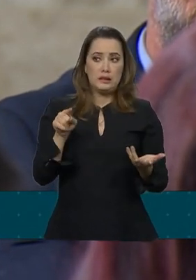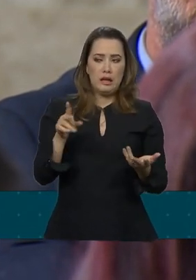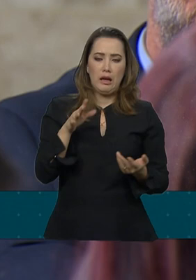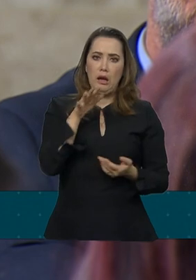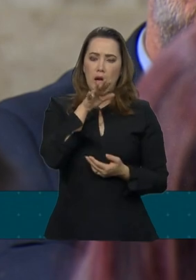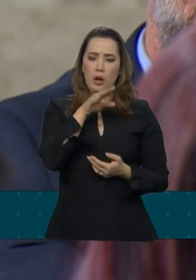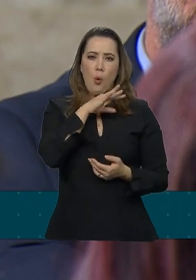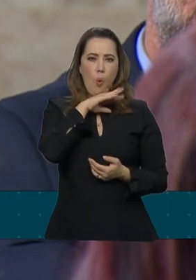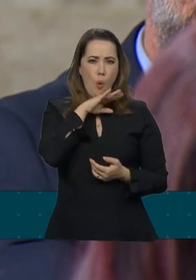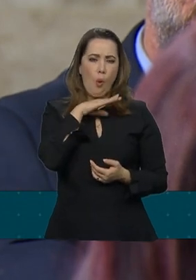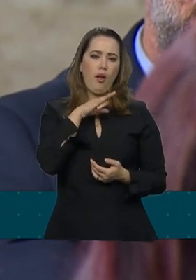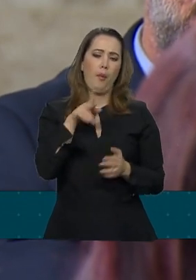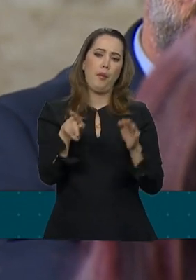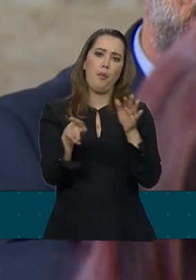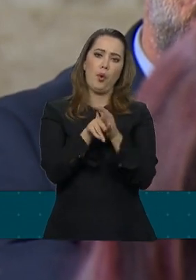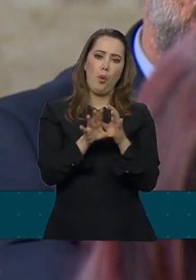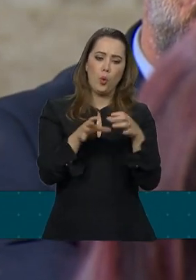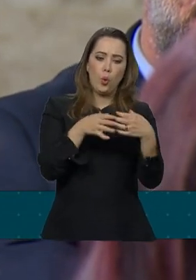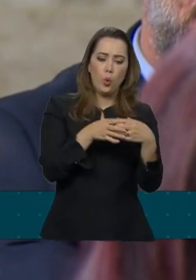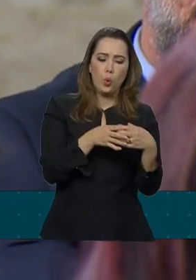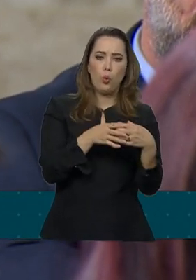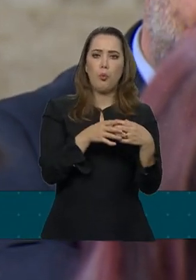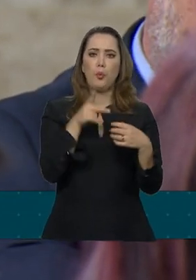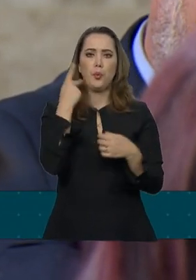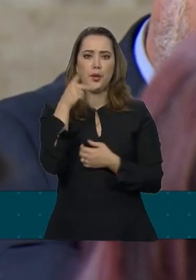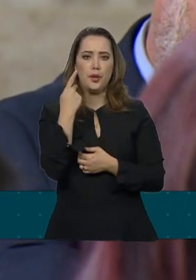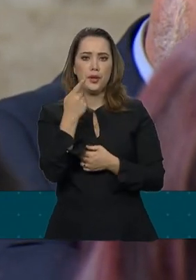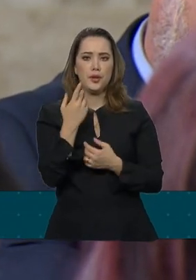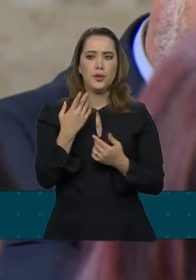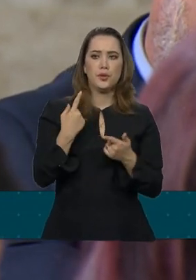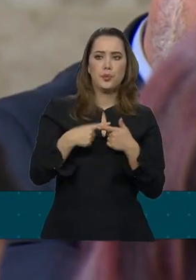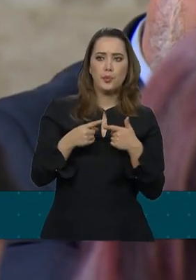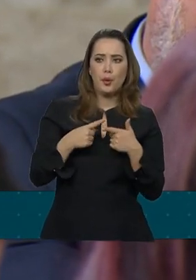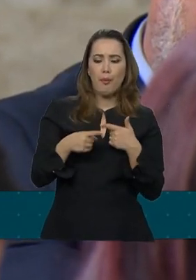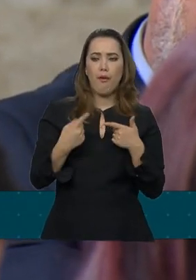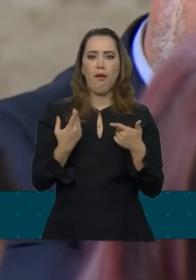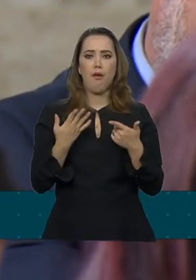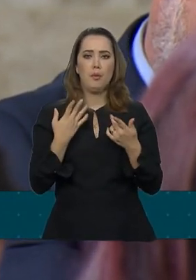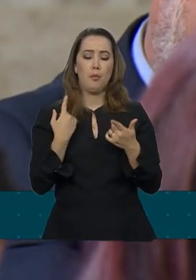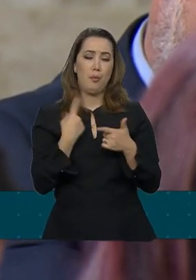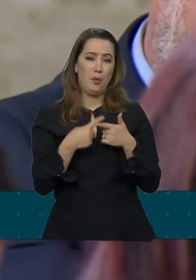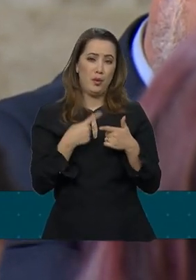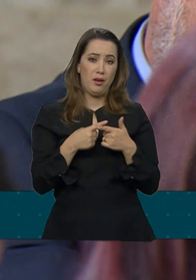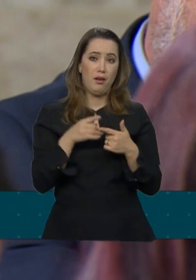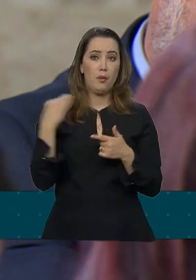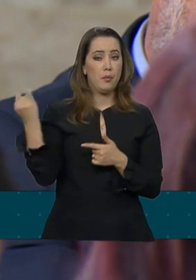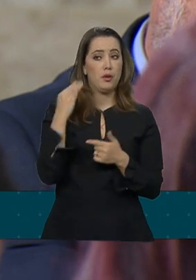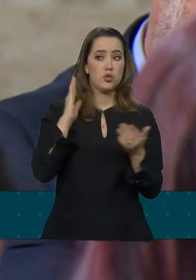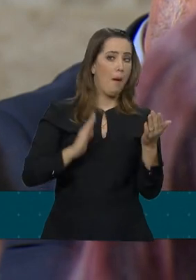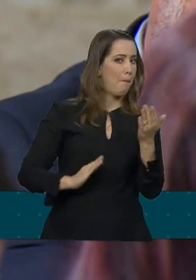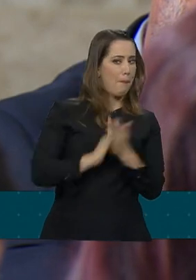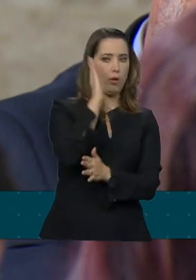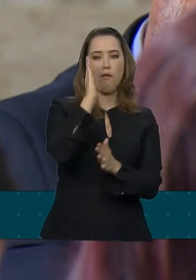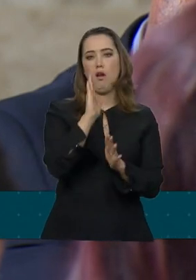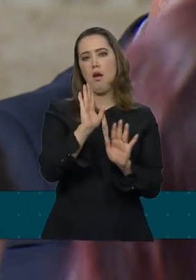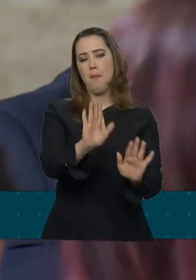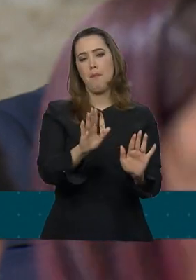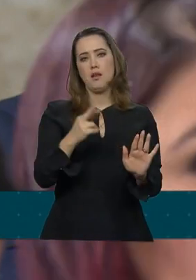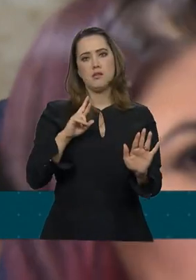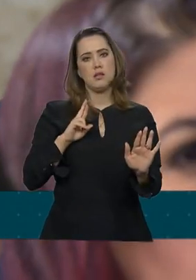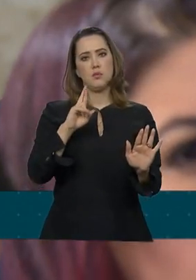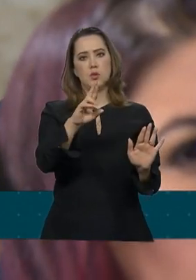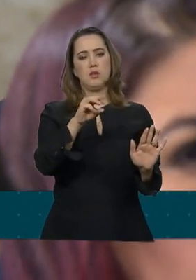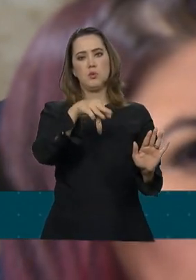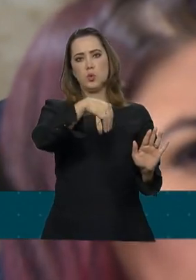própria base eleitoral, não vai de encontro a esse outro discurso de que o importante é aprovar a reforma e que está nas mãos do Maia?